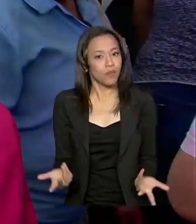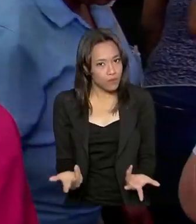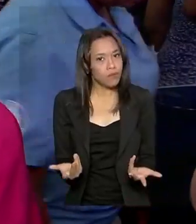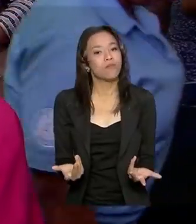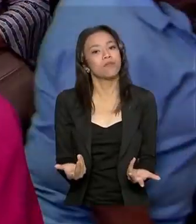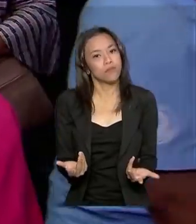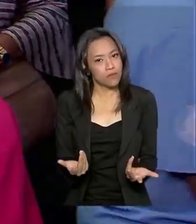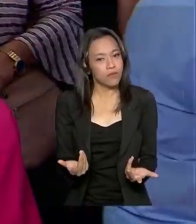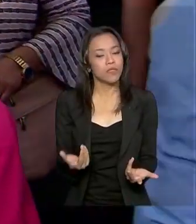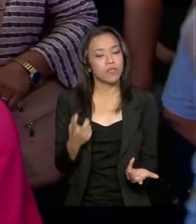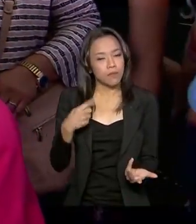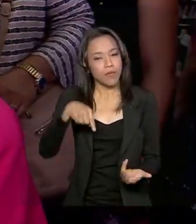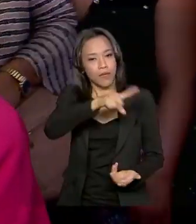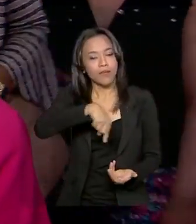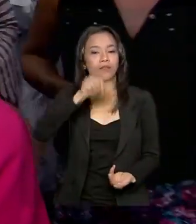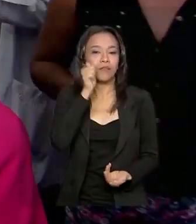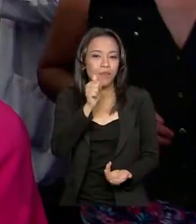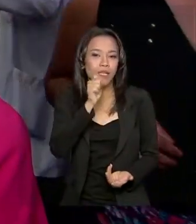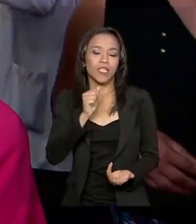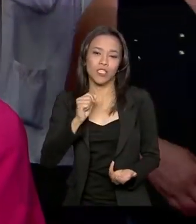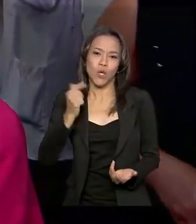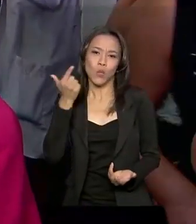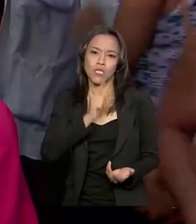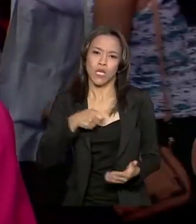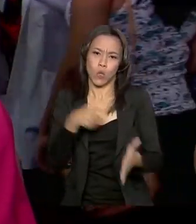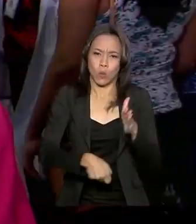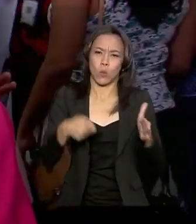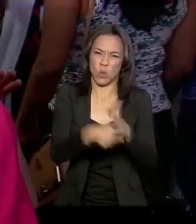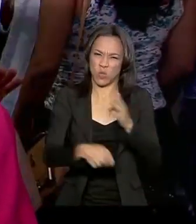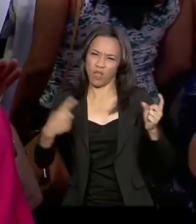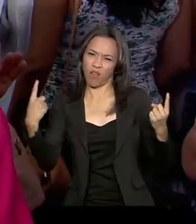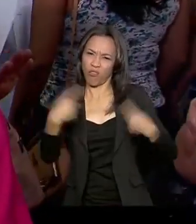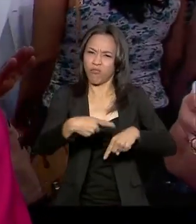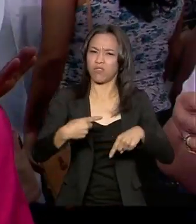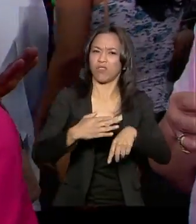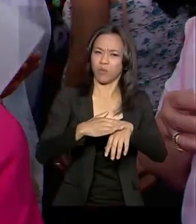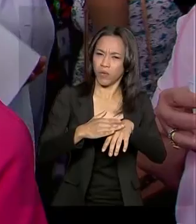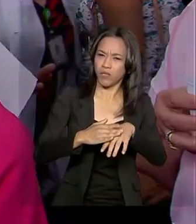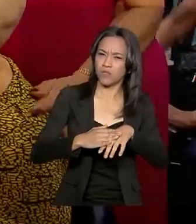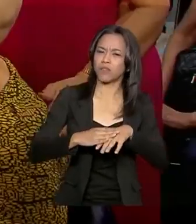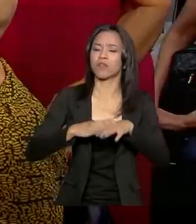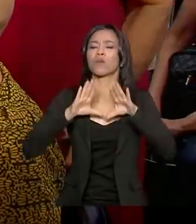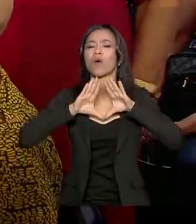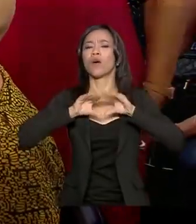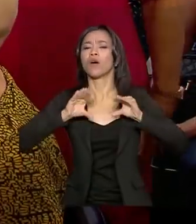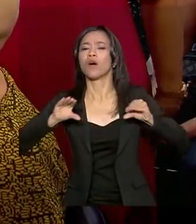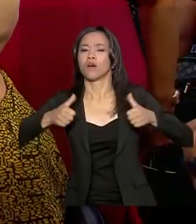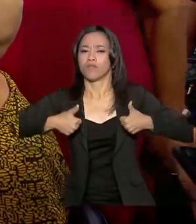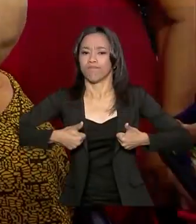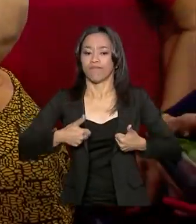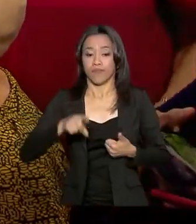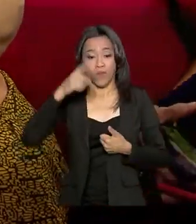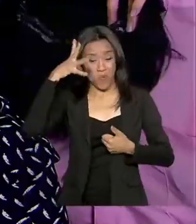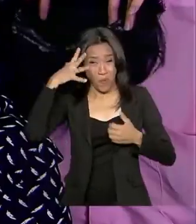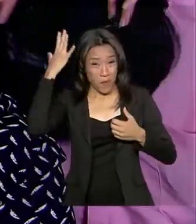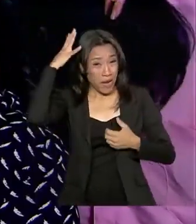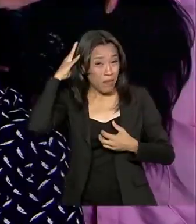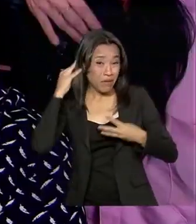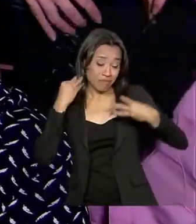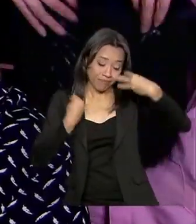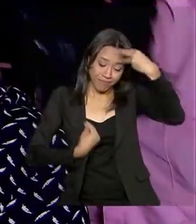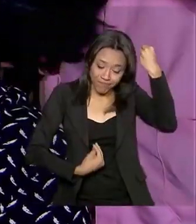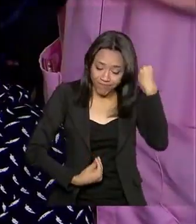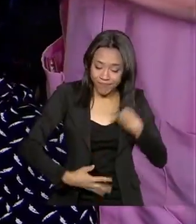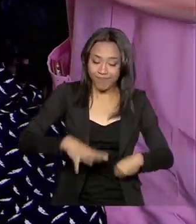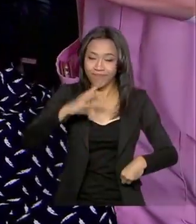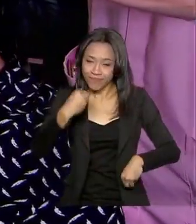que elas possam combater o câncer com mais tranquilidade, né? A queda do cabelo é um dos efeitos